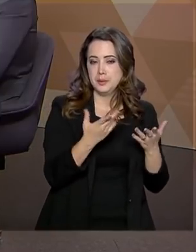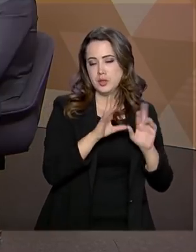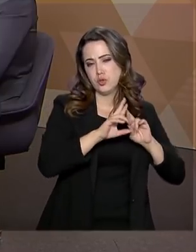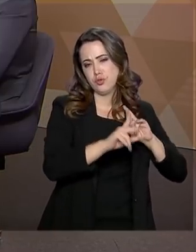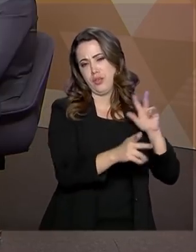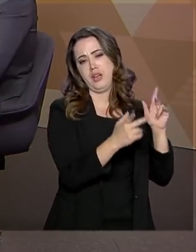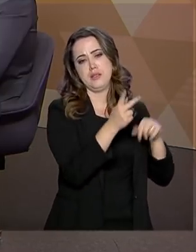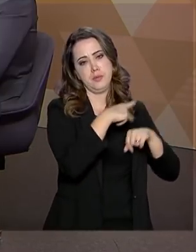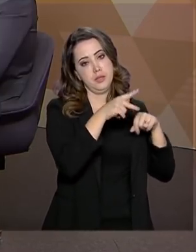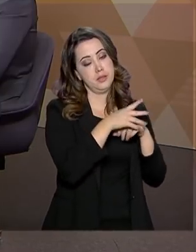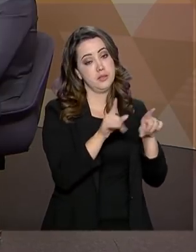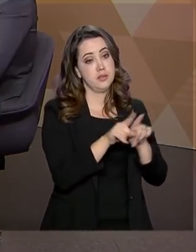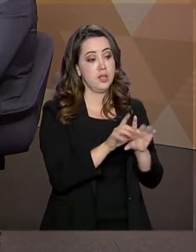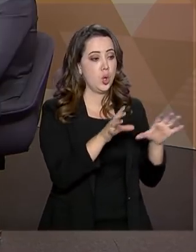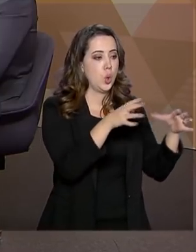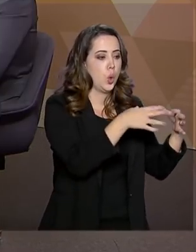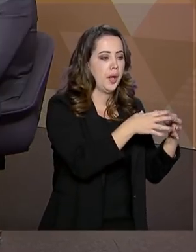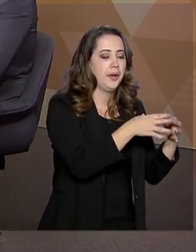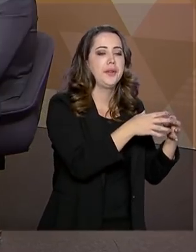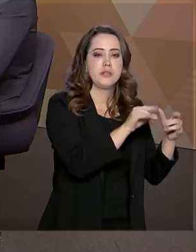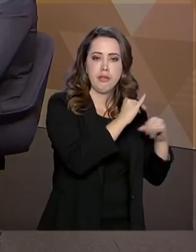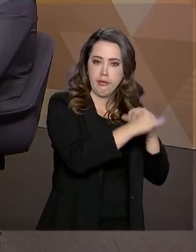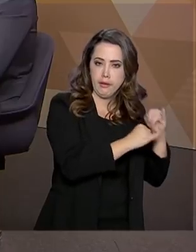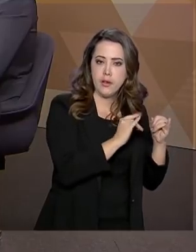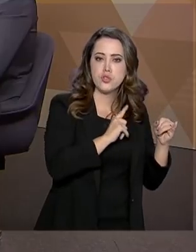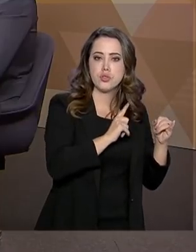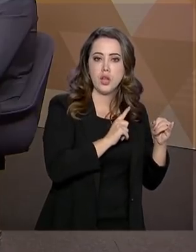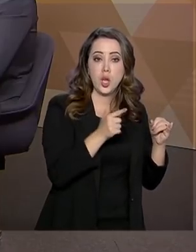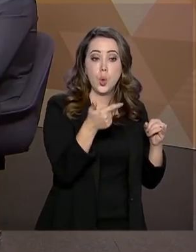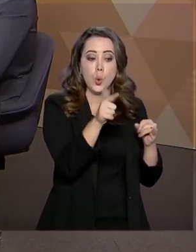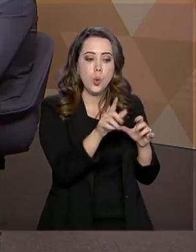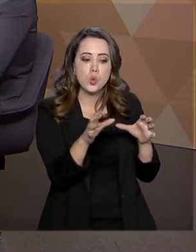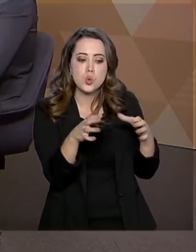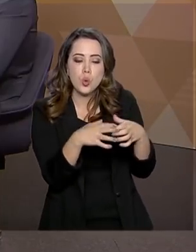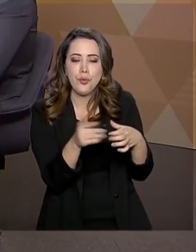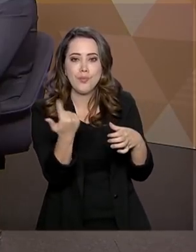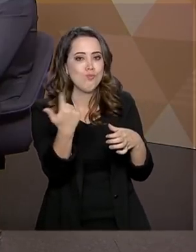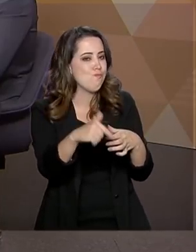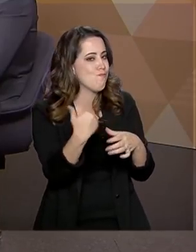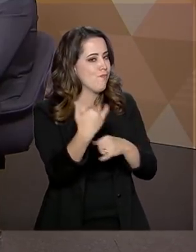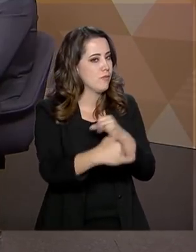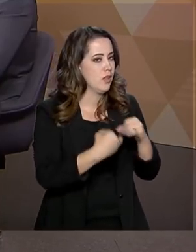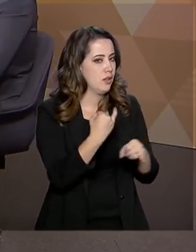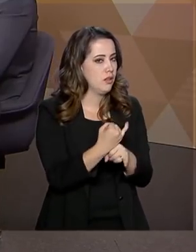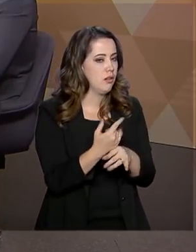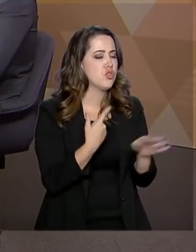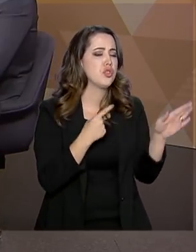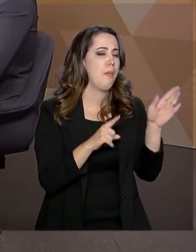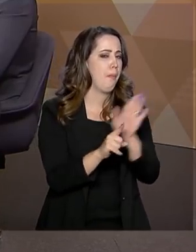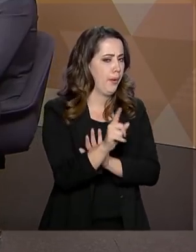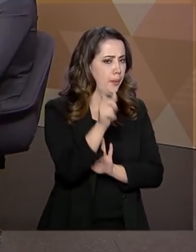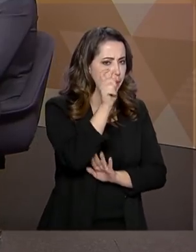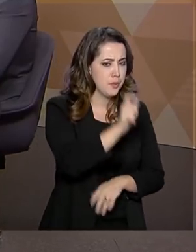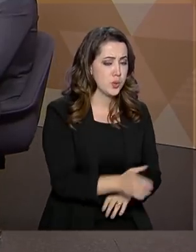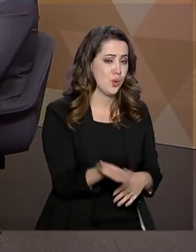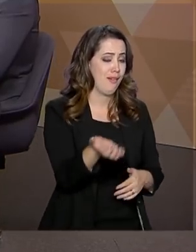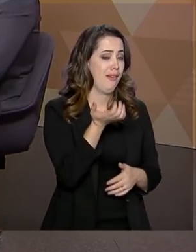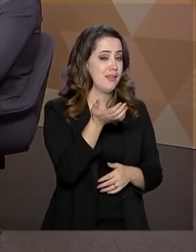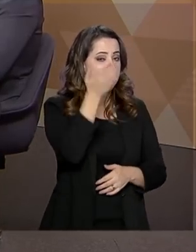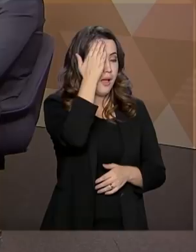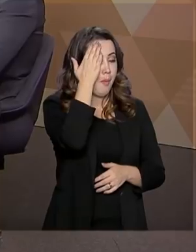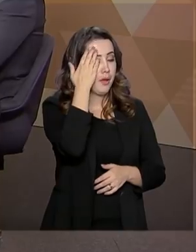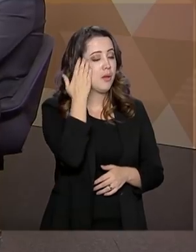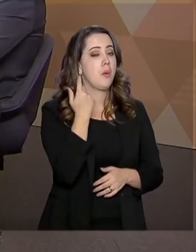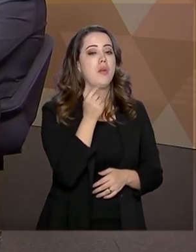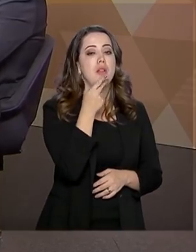que não são globalizados. E daí a gente vai para uma pergunta do nosso consultor Marcones Arantes. Ele fala